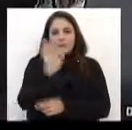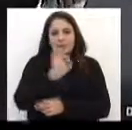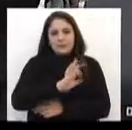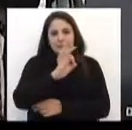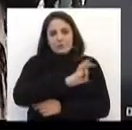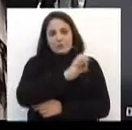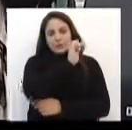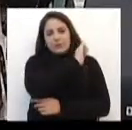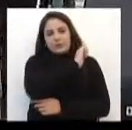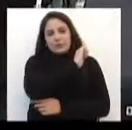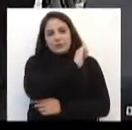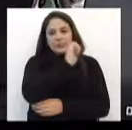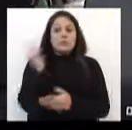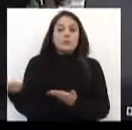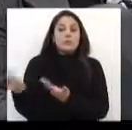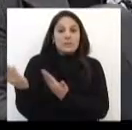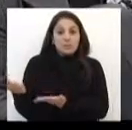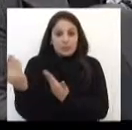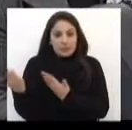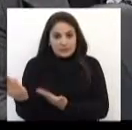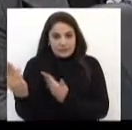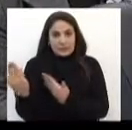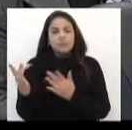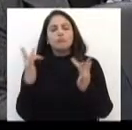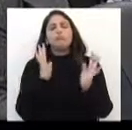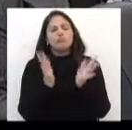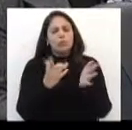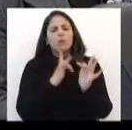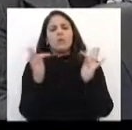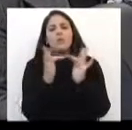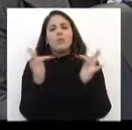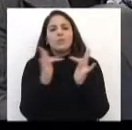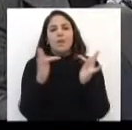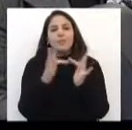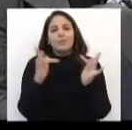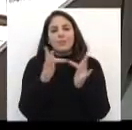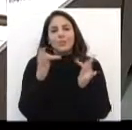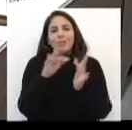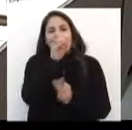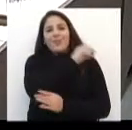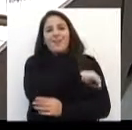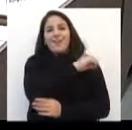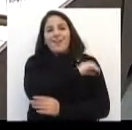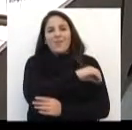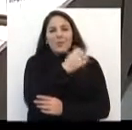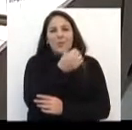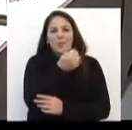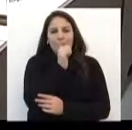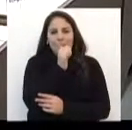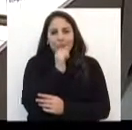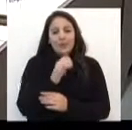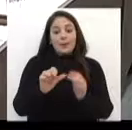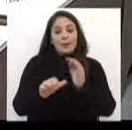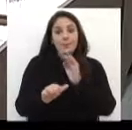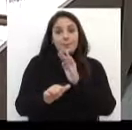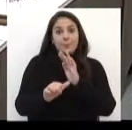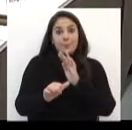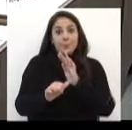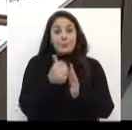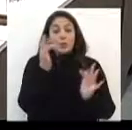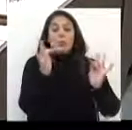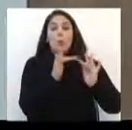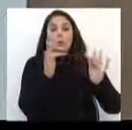dos adolescentes brasileiros já tiveram contato com o álcool, que é a porta de entrada para outras